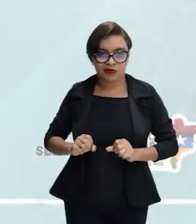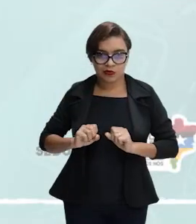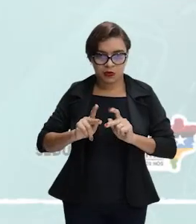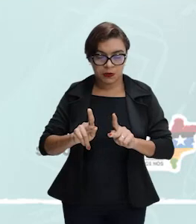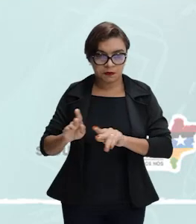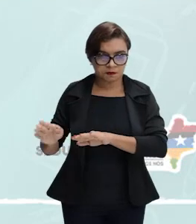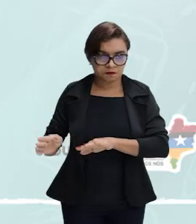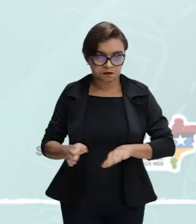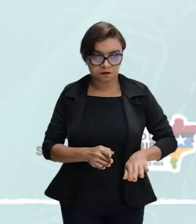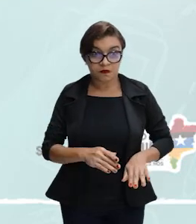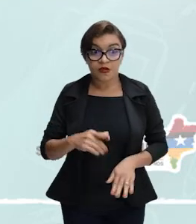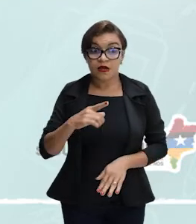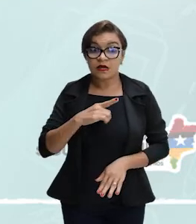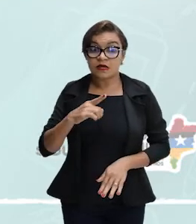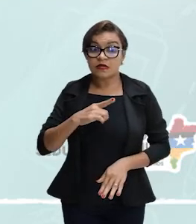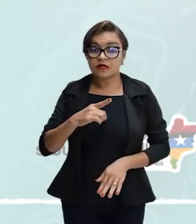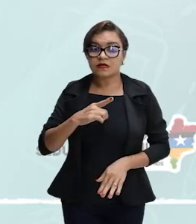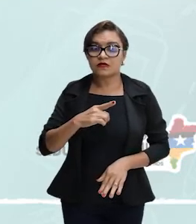Então, nós temos o seguinte.